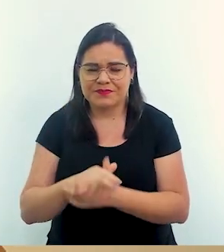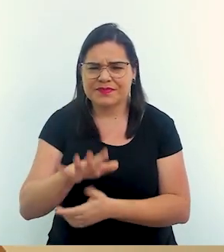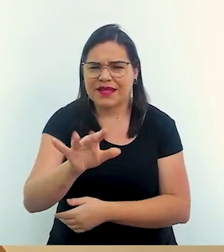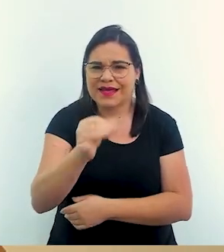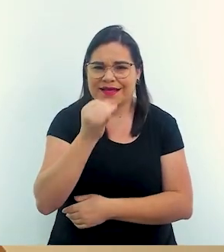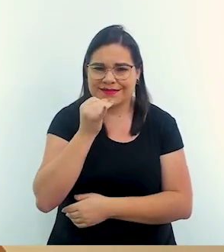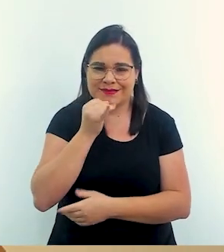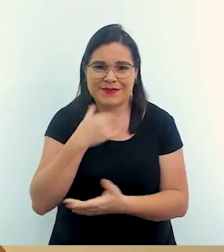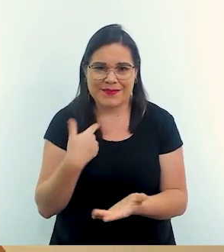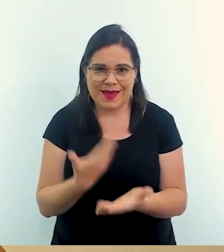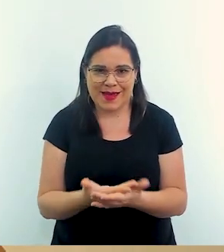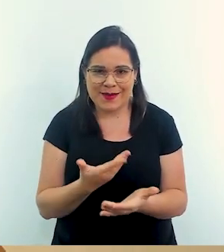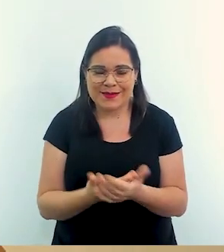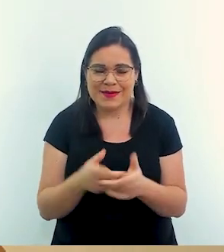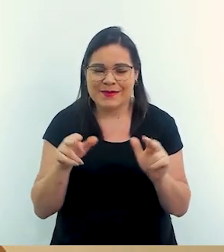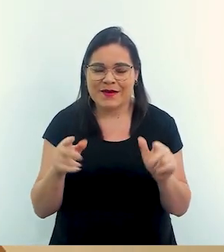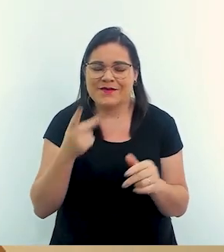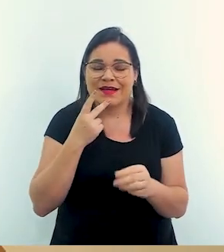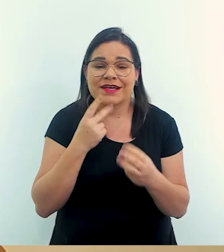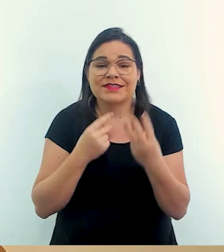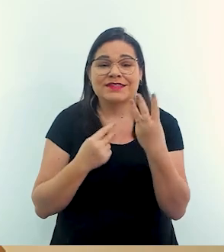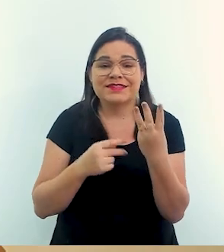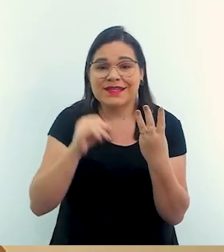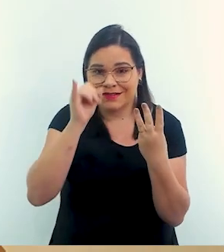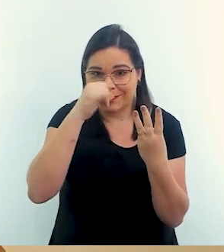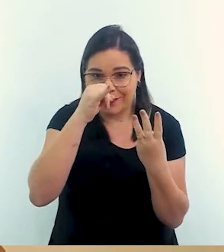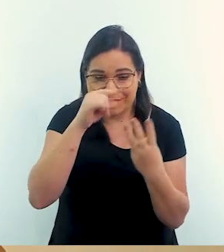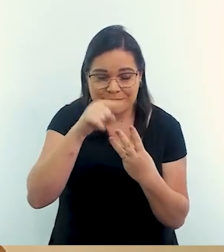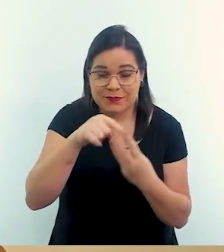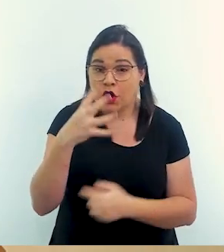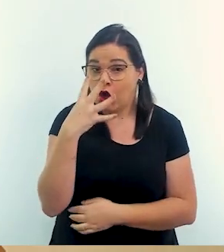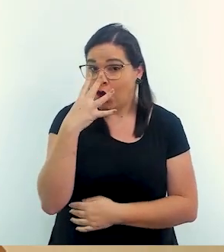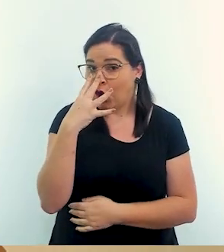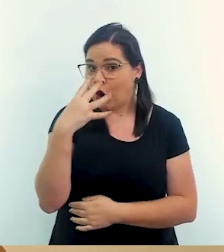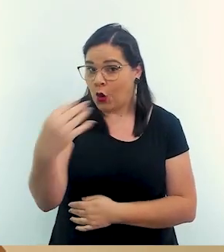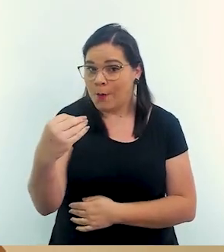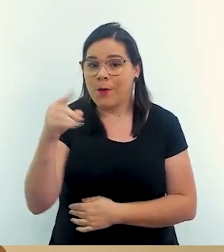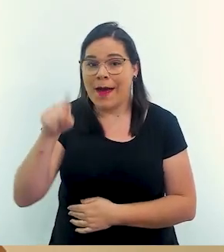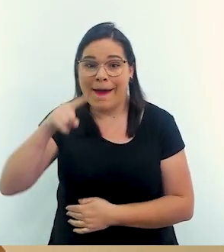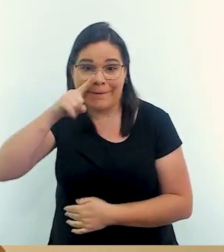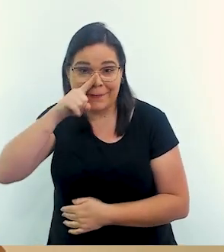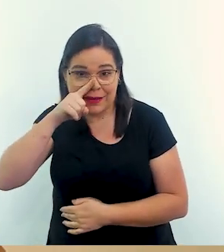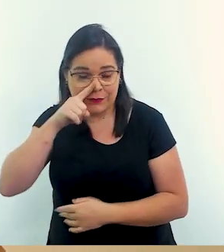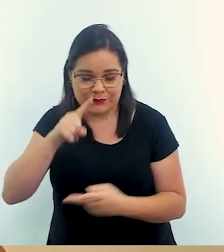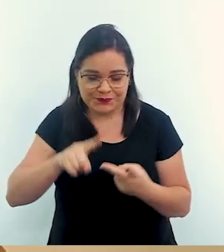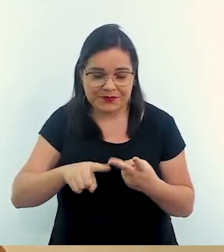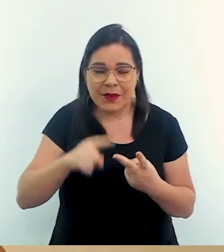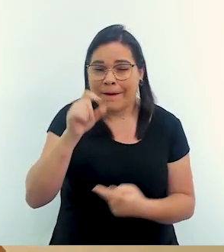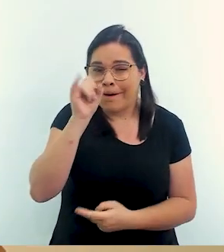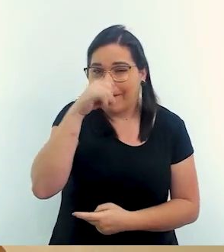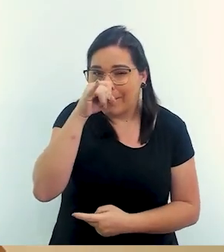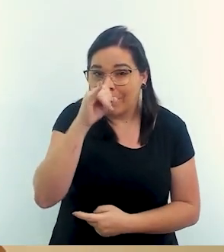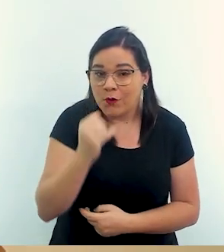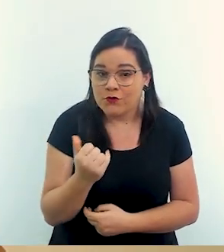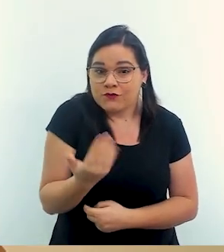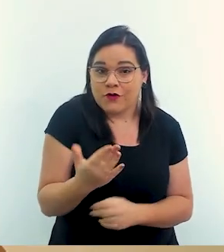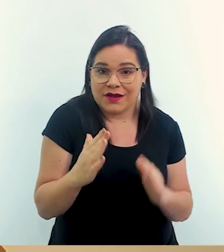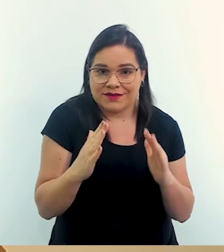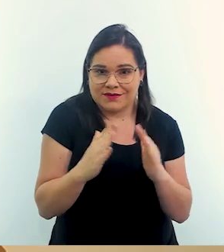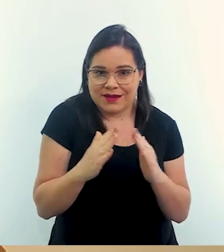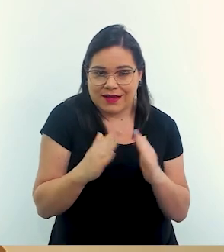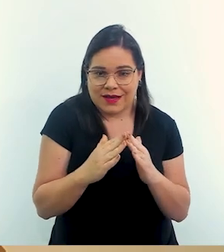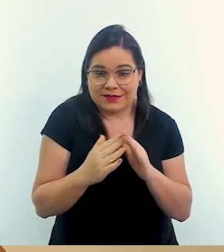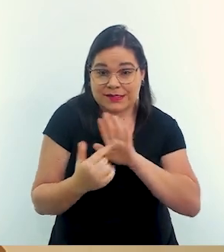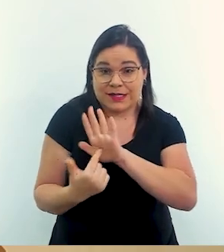Eu gosto de dar o exemplo nas minhas aulas como se fosse o problema dos três porquinhos. O lobo é o perigo, o porquinho, quando ele tá fora de